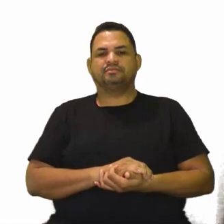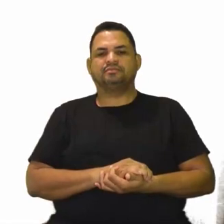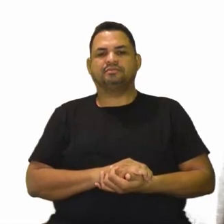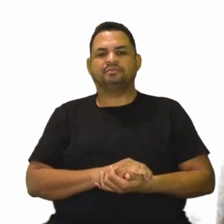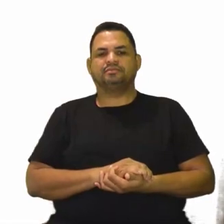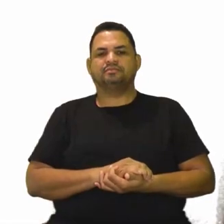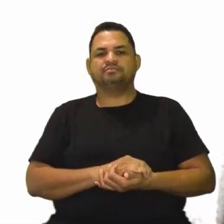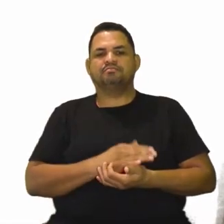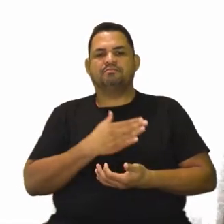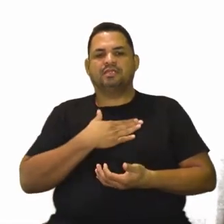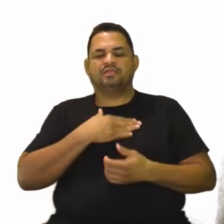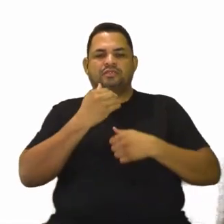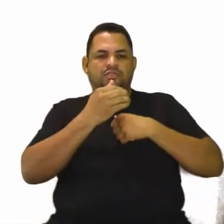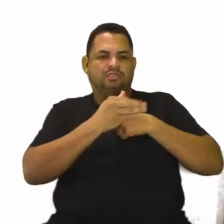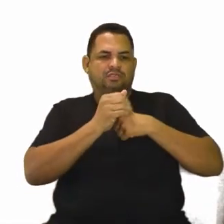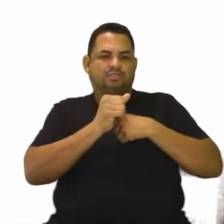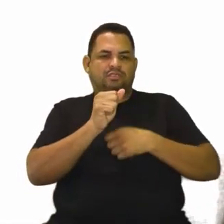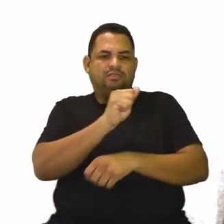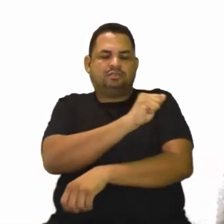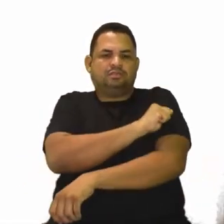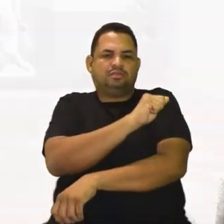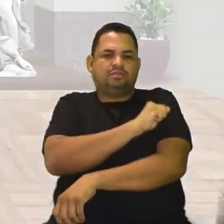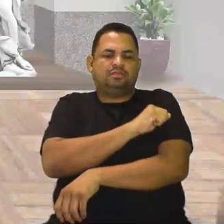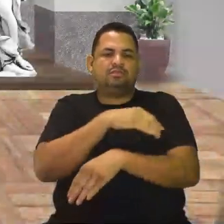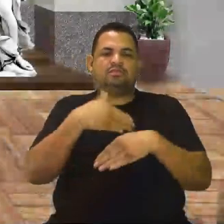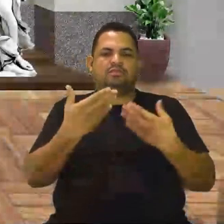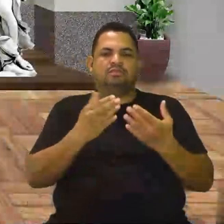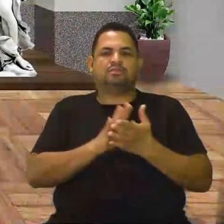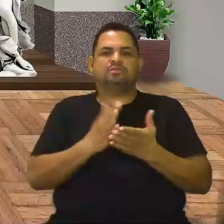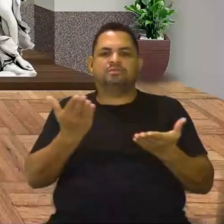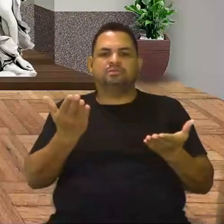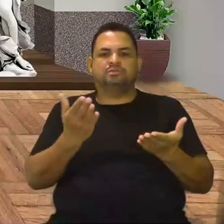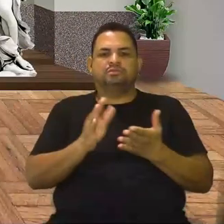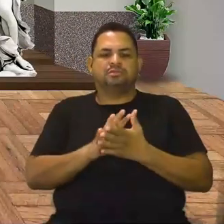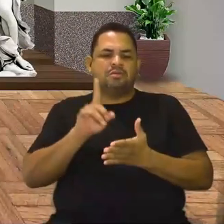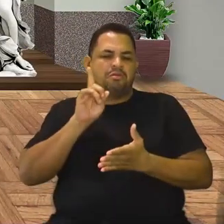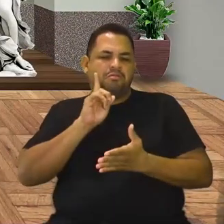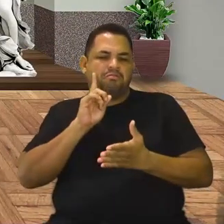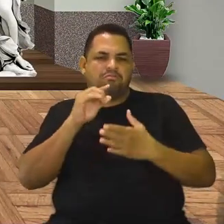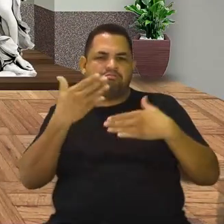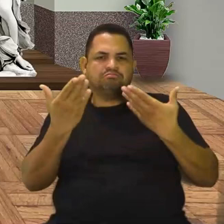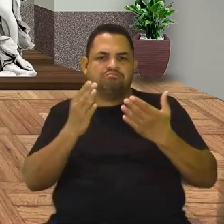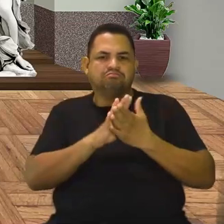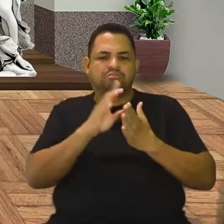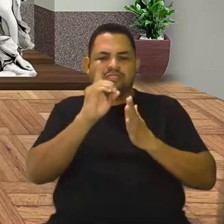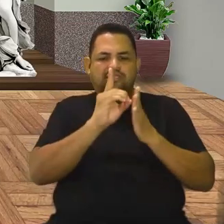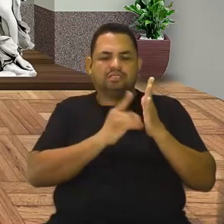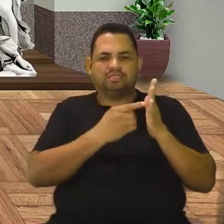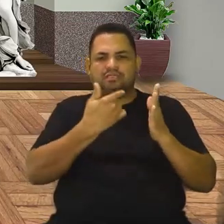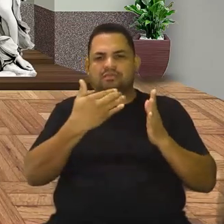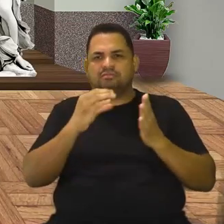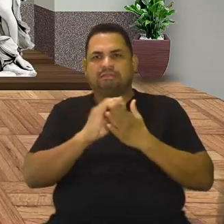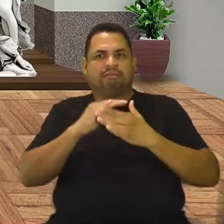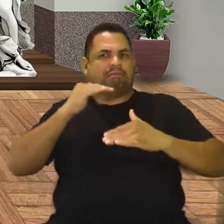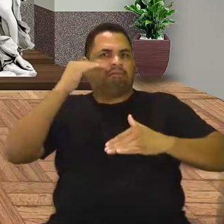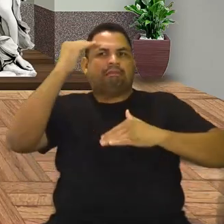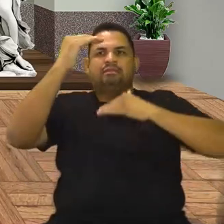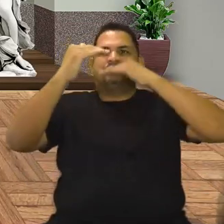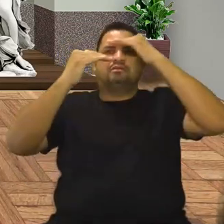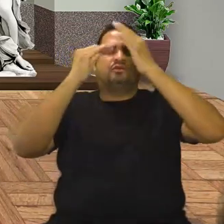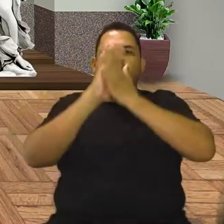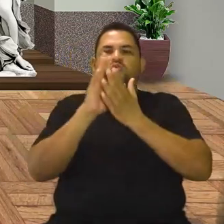Meus queridos alunos, os Estados Unidos, eles estavam ali na década de 20 o auge, o